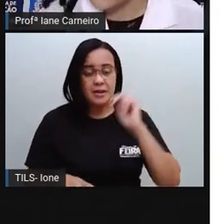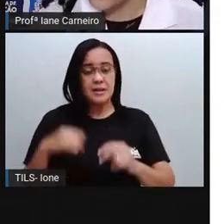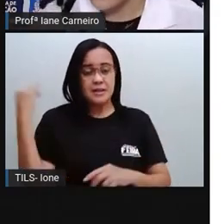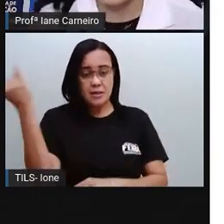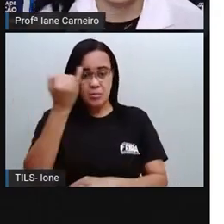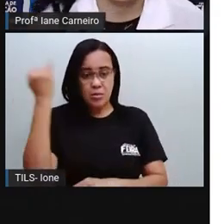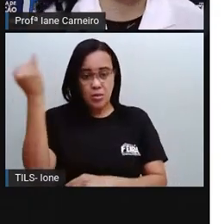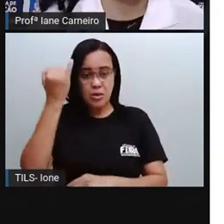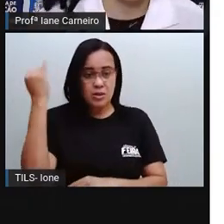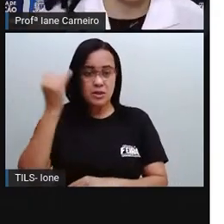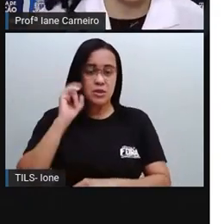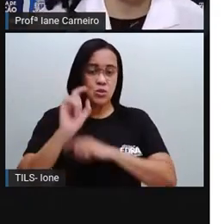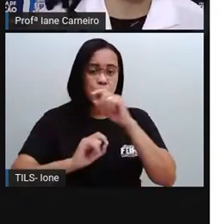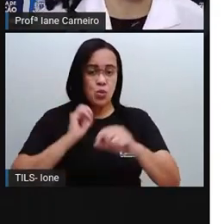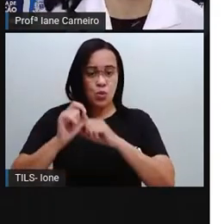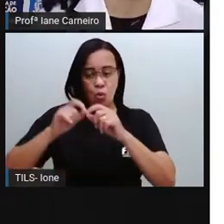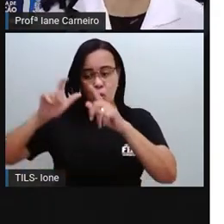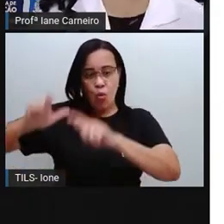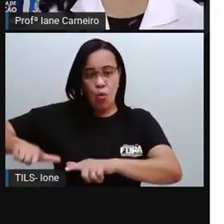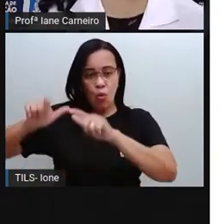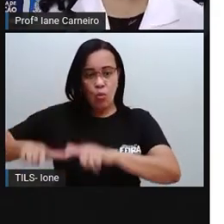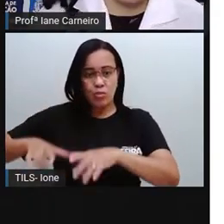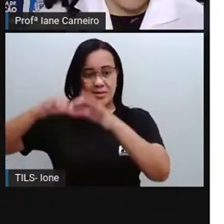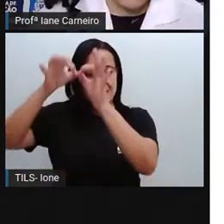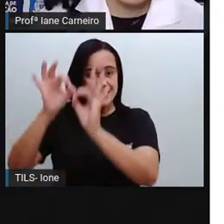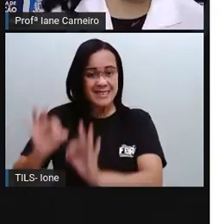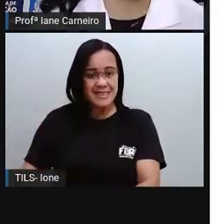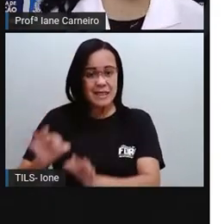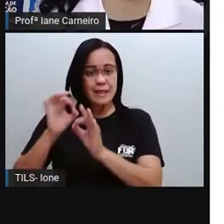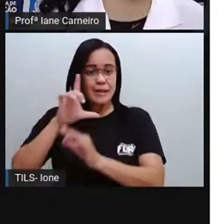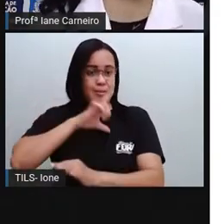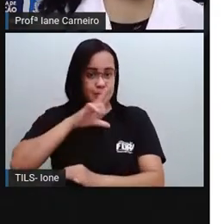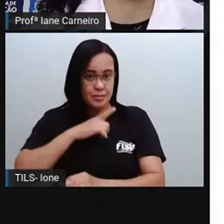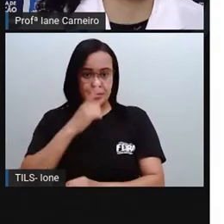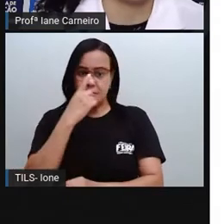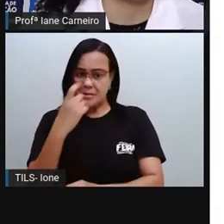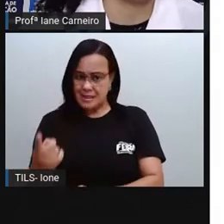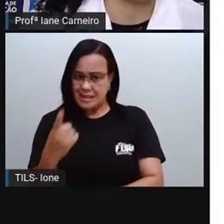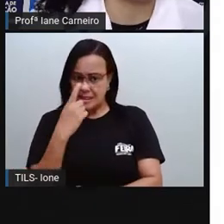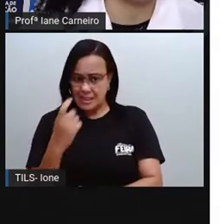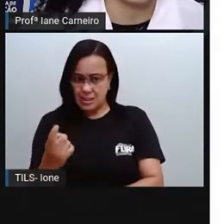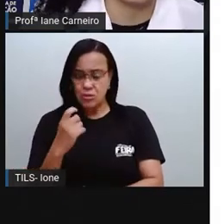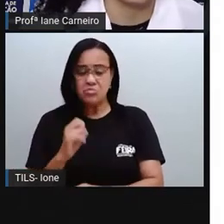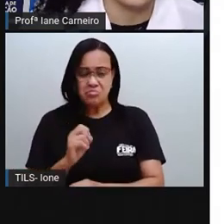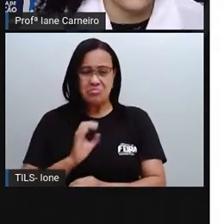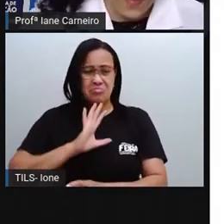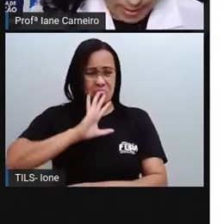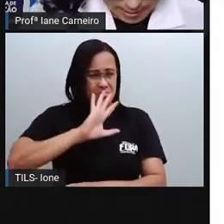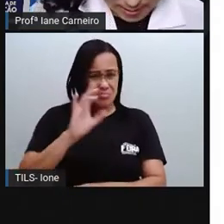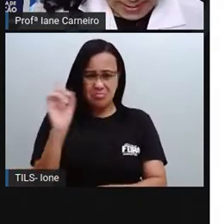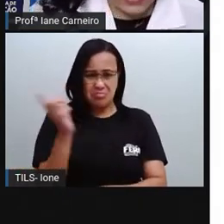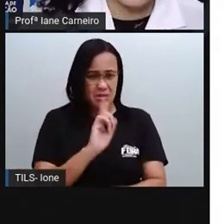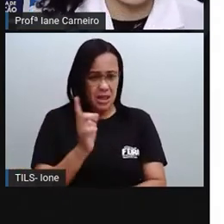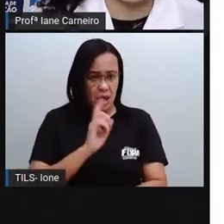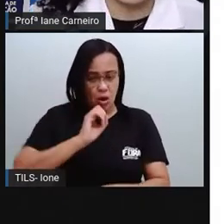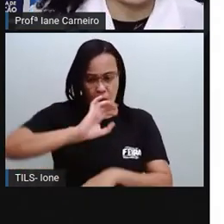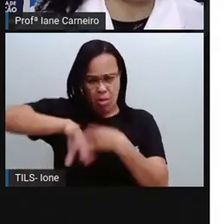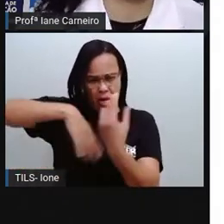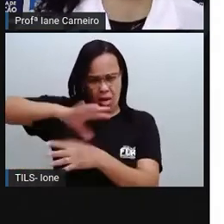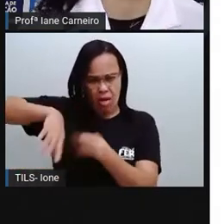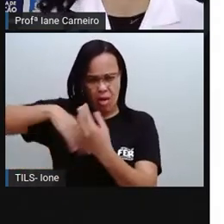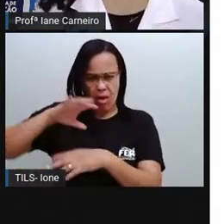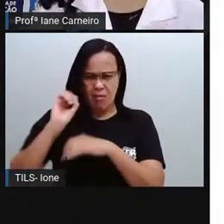descarte correto do lixo, né? Nós vimos a importância da gente não descartar o lixo de qualquer forma, na nossa